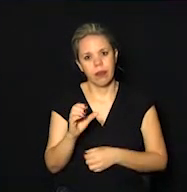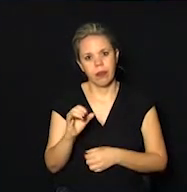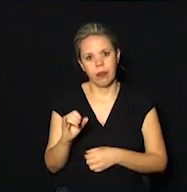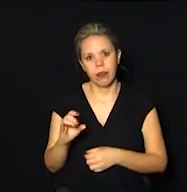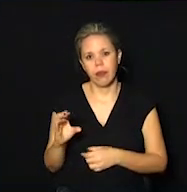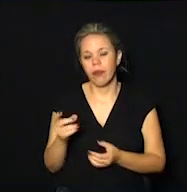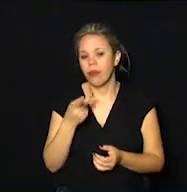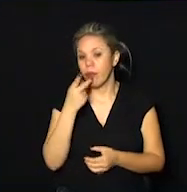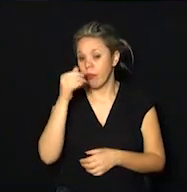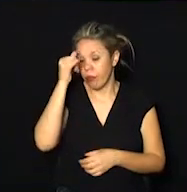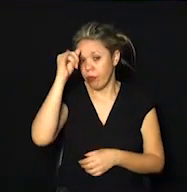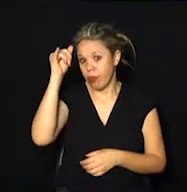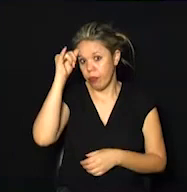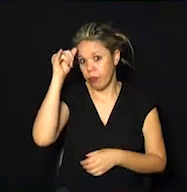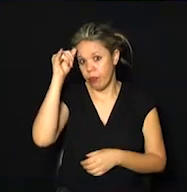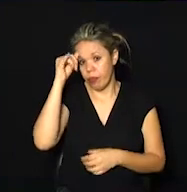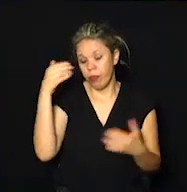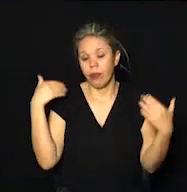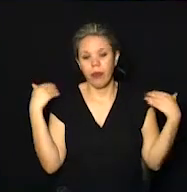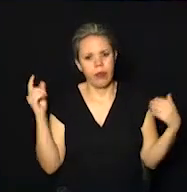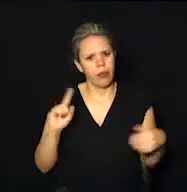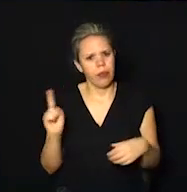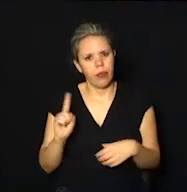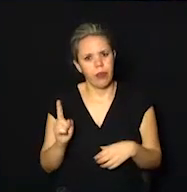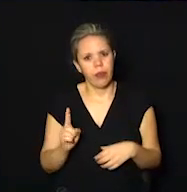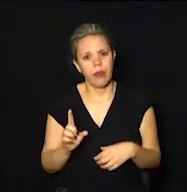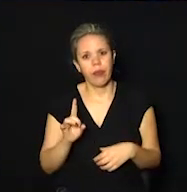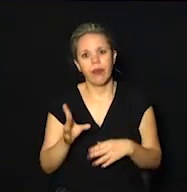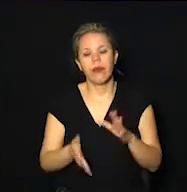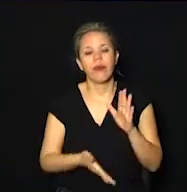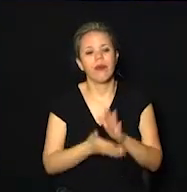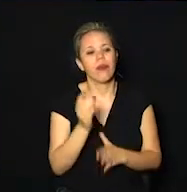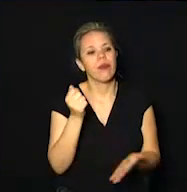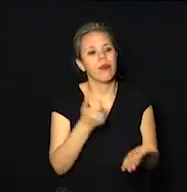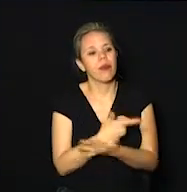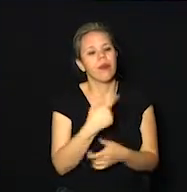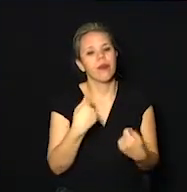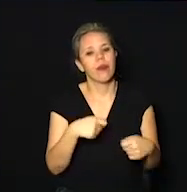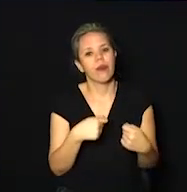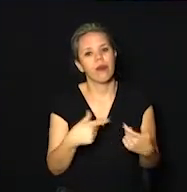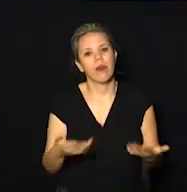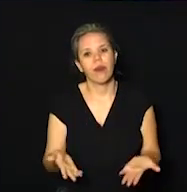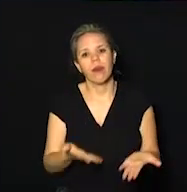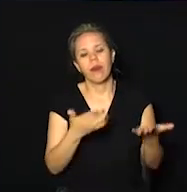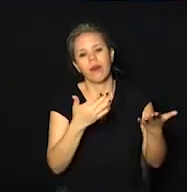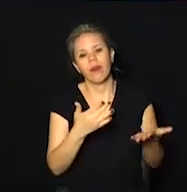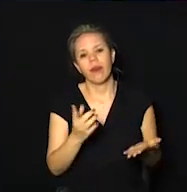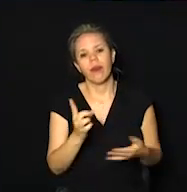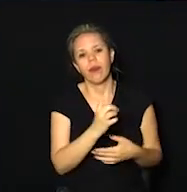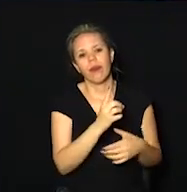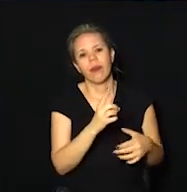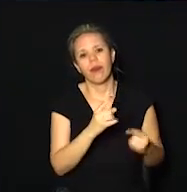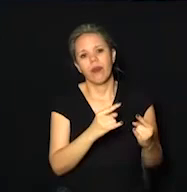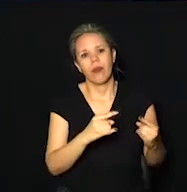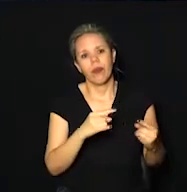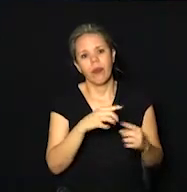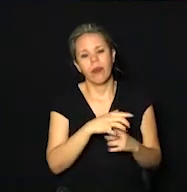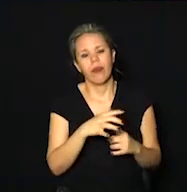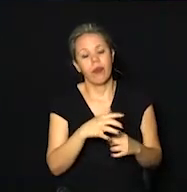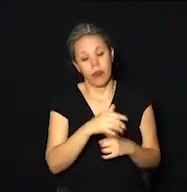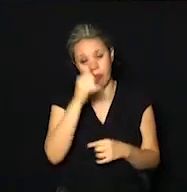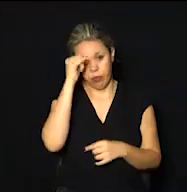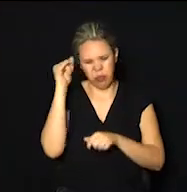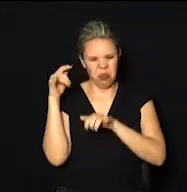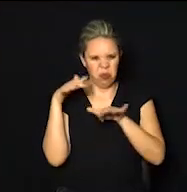tentar evitar passear. Se for sair de casa, vai comprar, está precisando de alguma coisa? Pode ir até a Feira Hippie, mas evitar